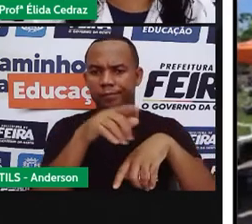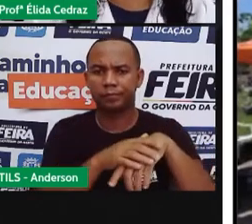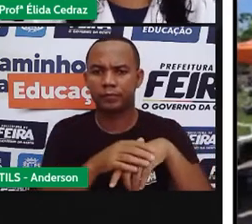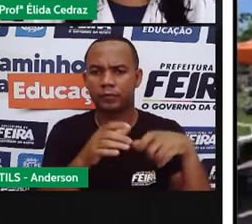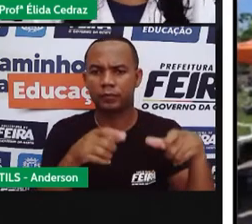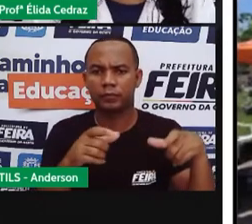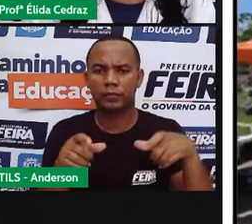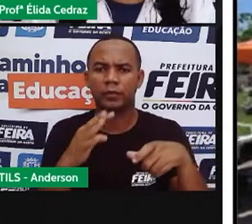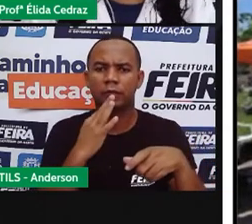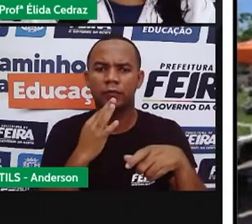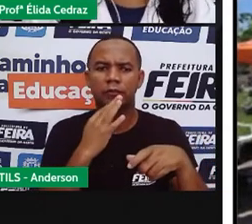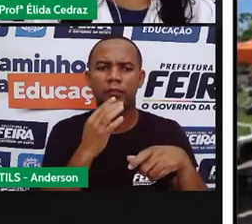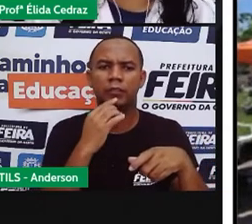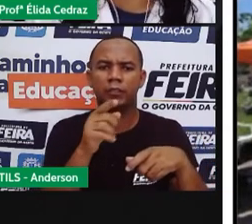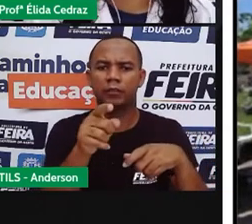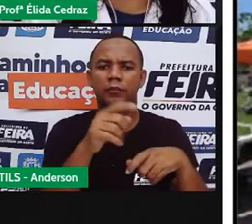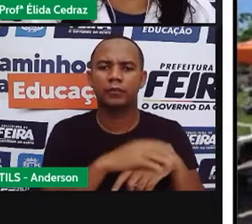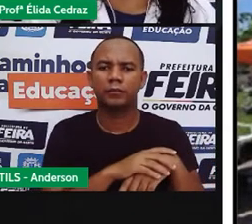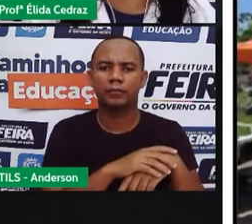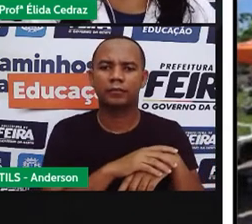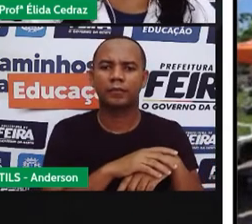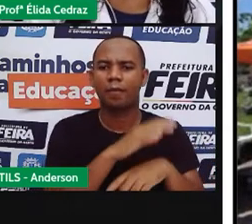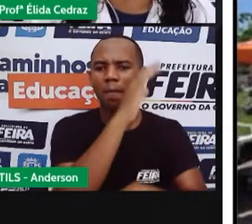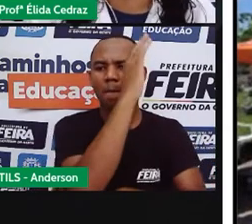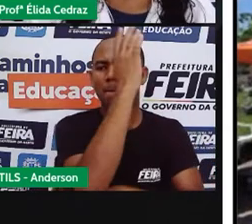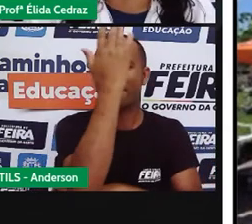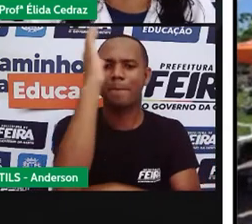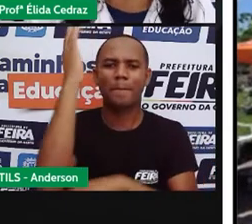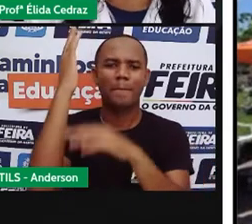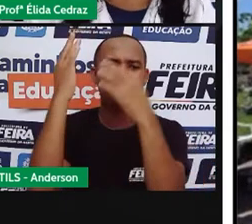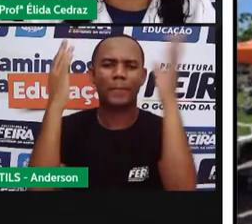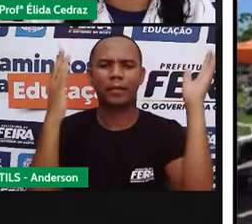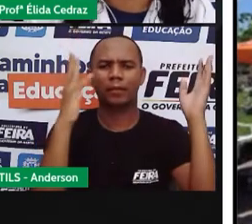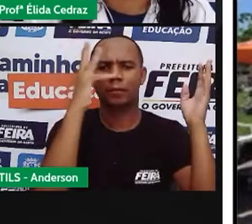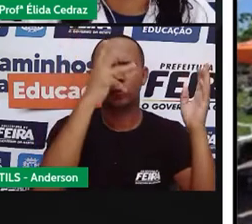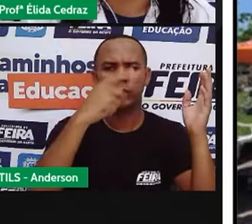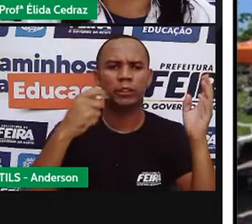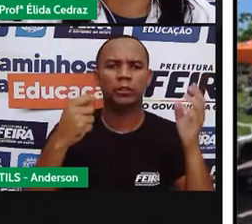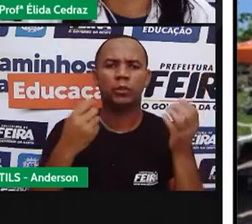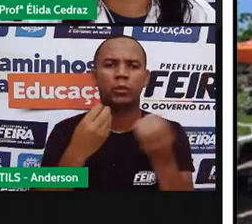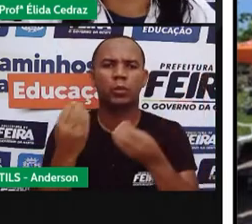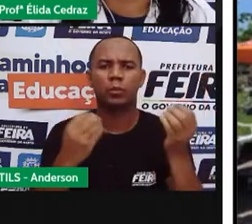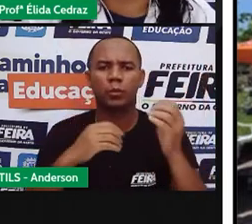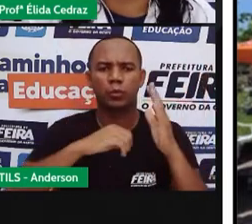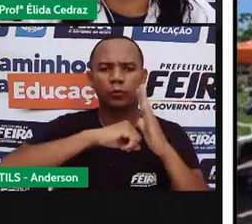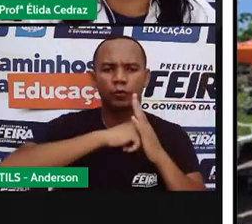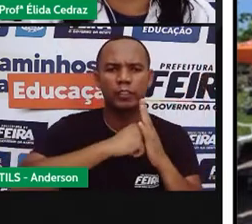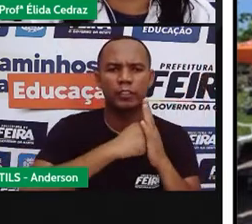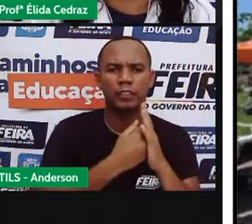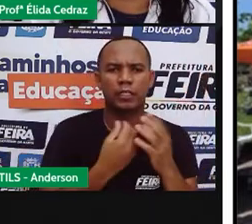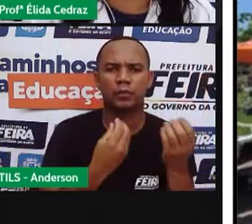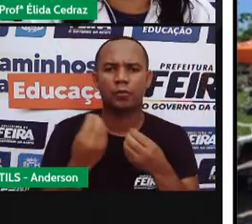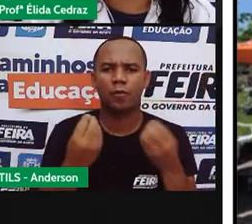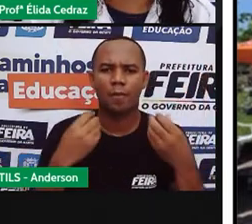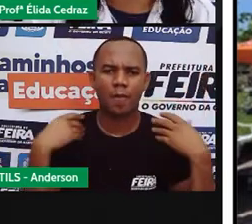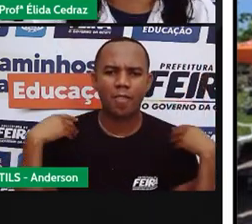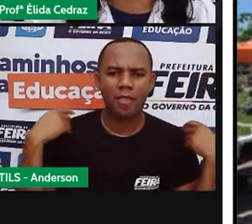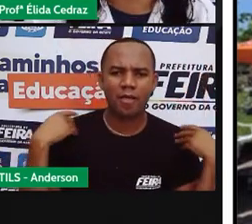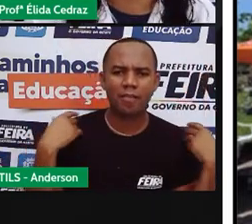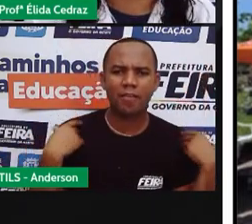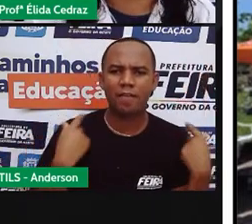E os parques. Os parques, espaços fechados de socialização e lazer.